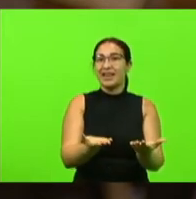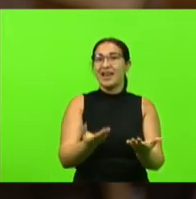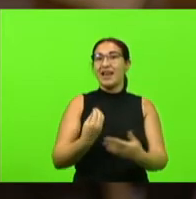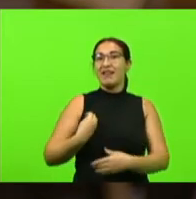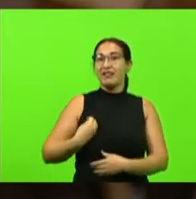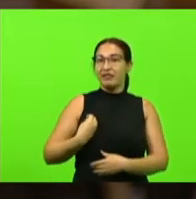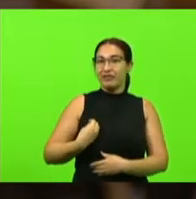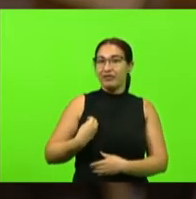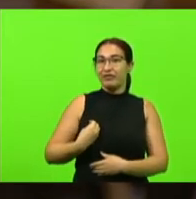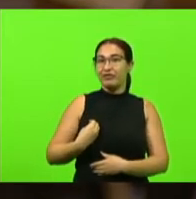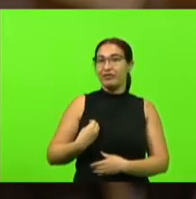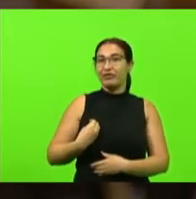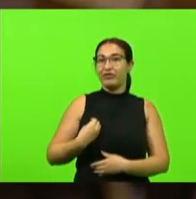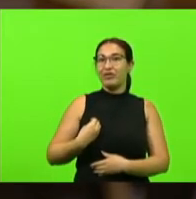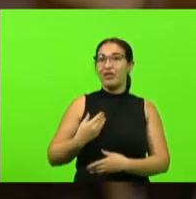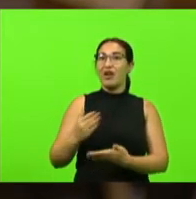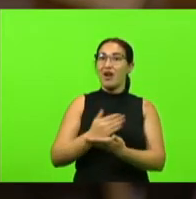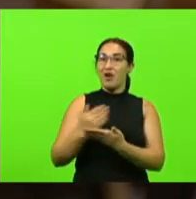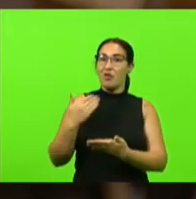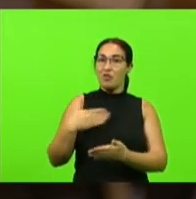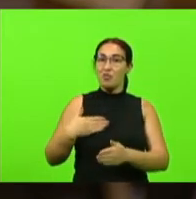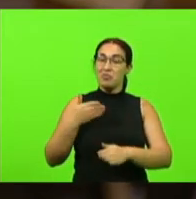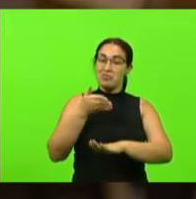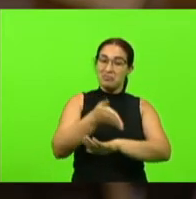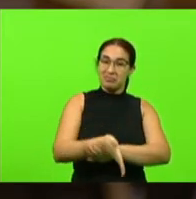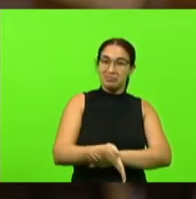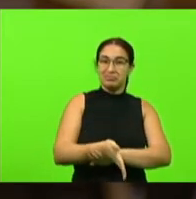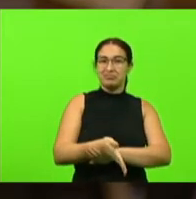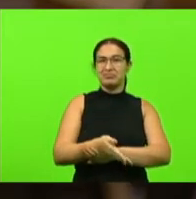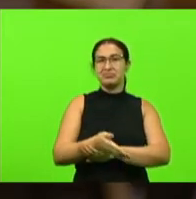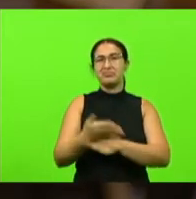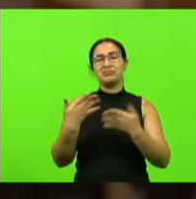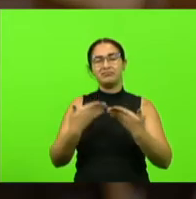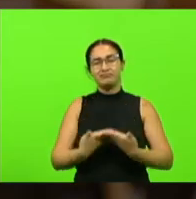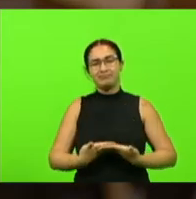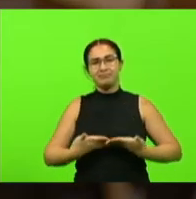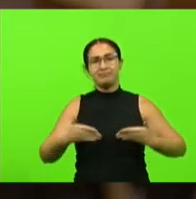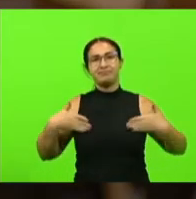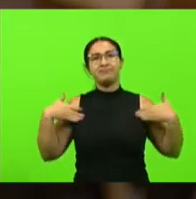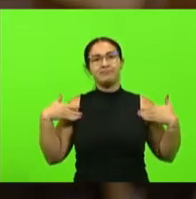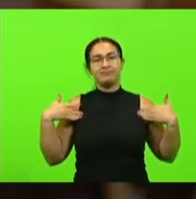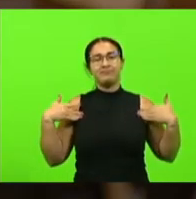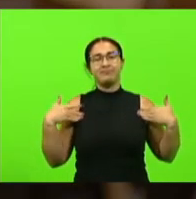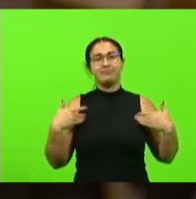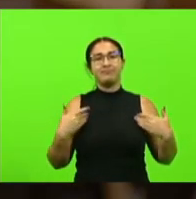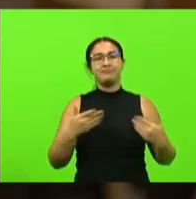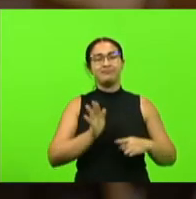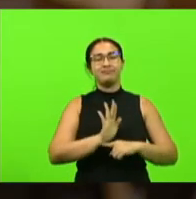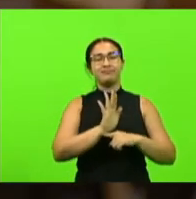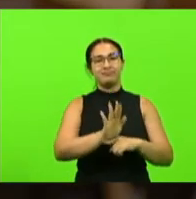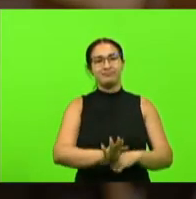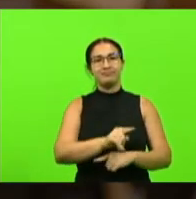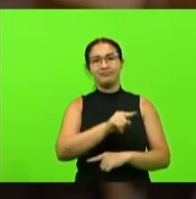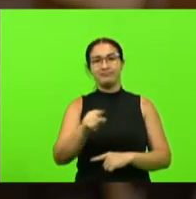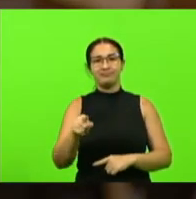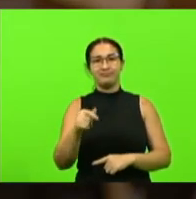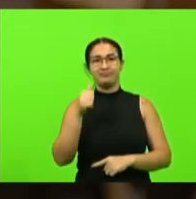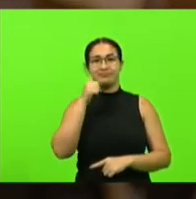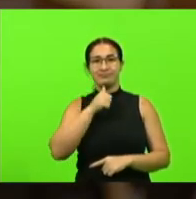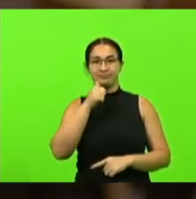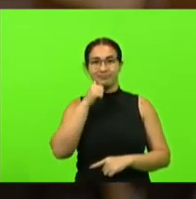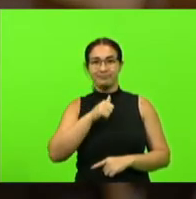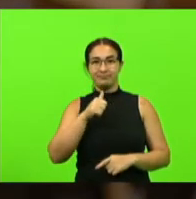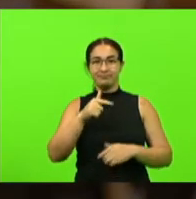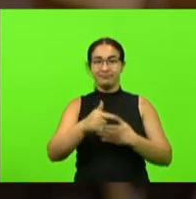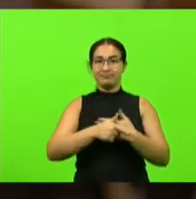delas de alguns deputados para enaltecer o papel da mulher em nossa em nossa sociedade